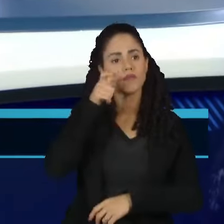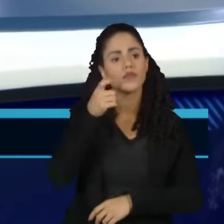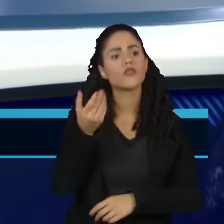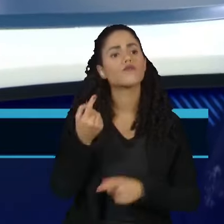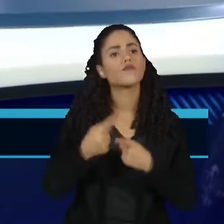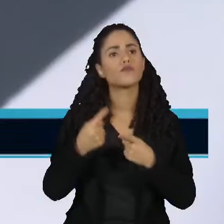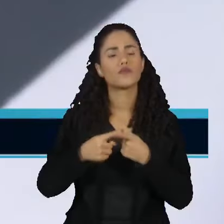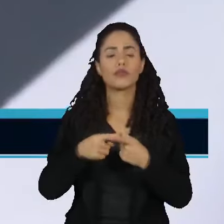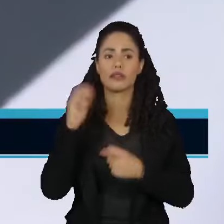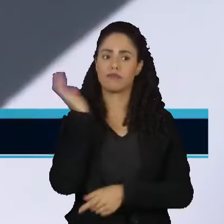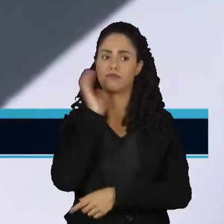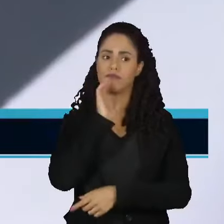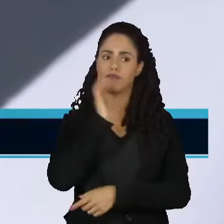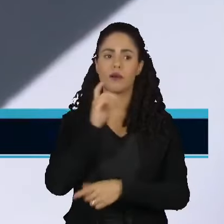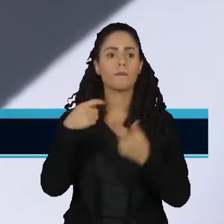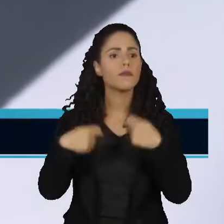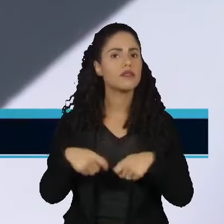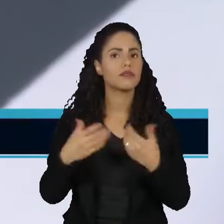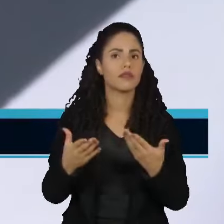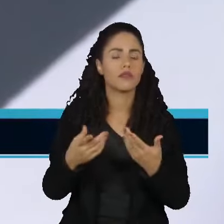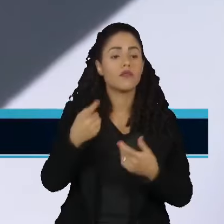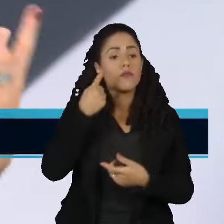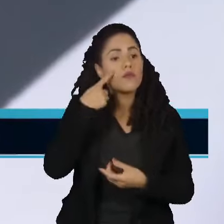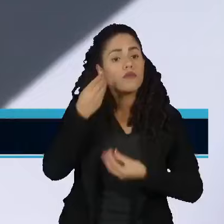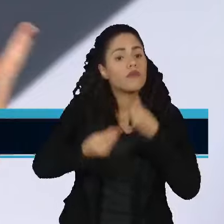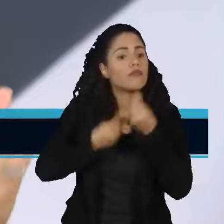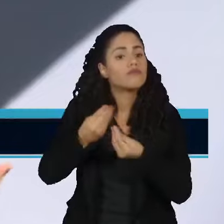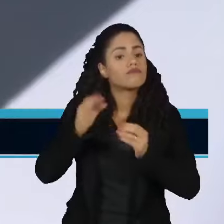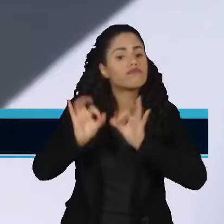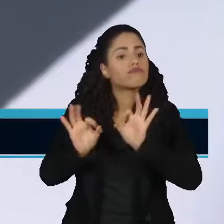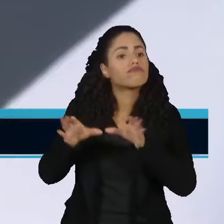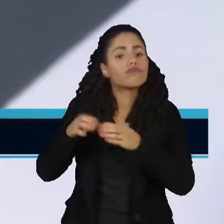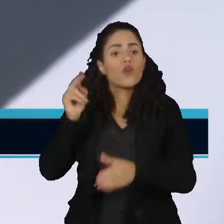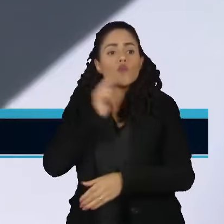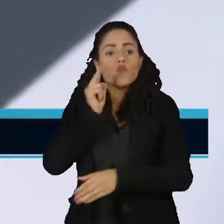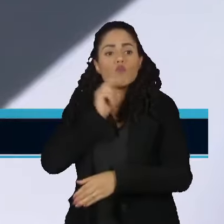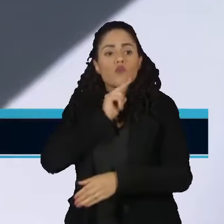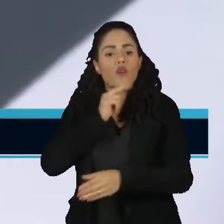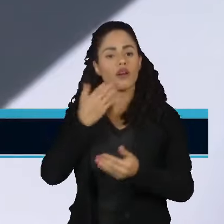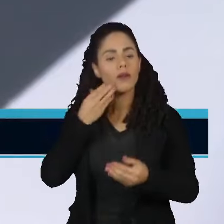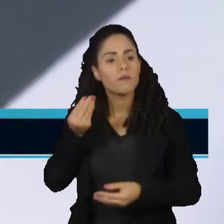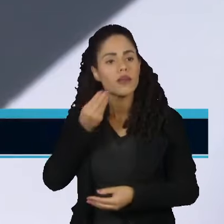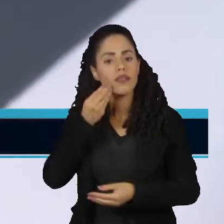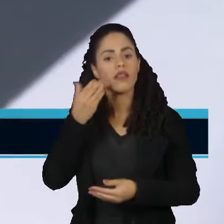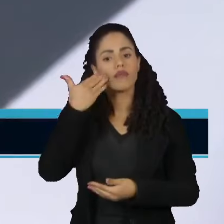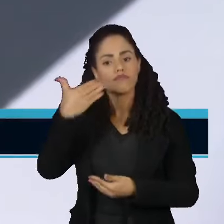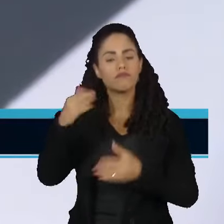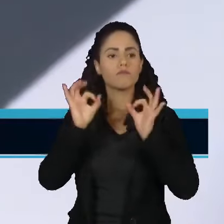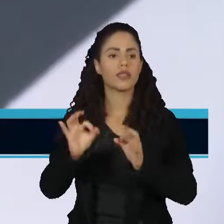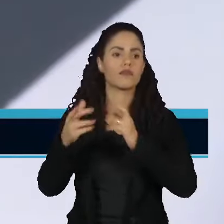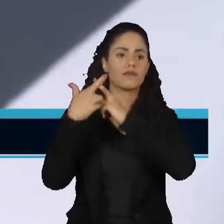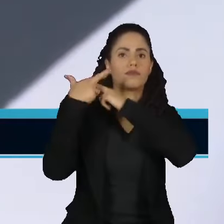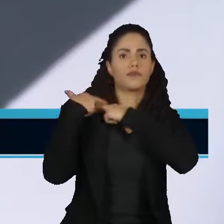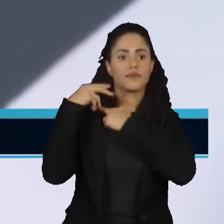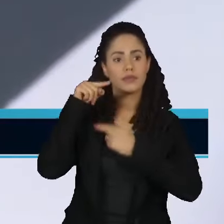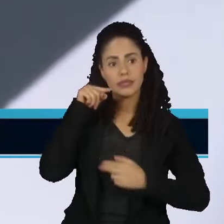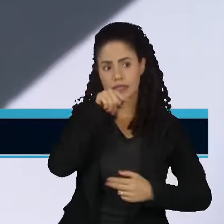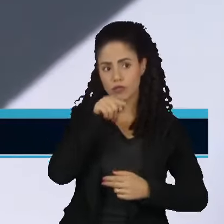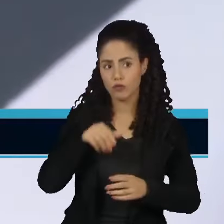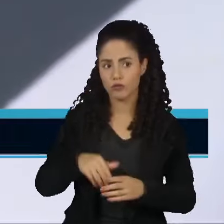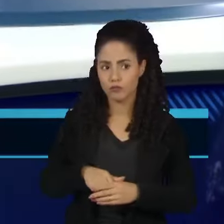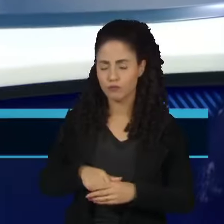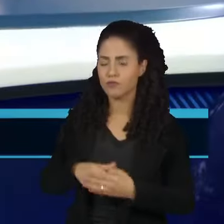tratar, porque ele é bem urgente e quem sabe a gente esteja agora dentro de uma super emergência, começando a olhar com mais responsabilidade para isso.